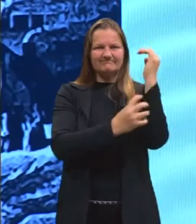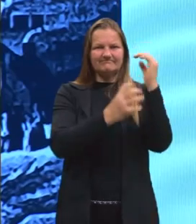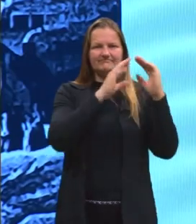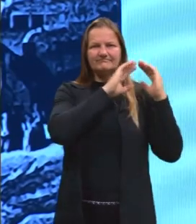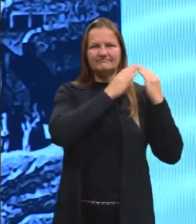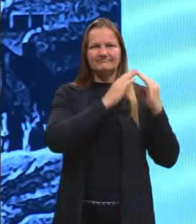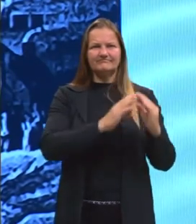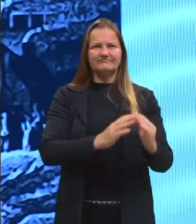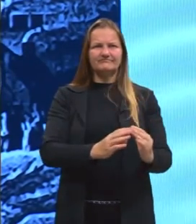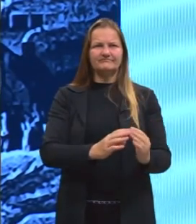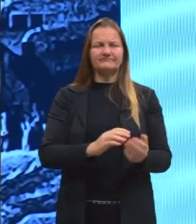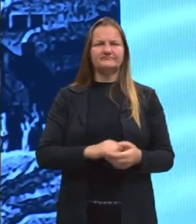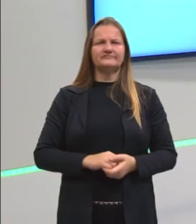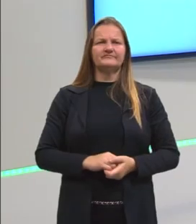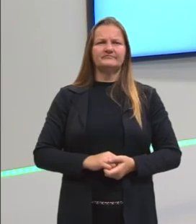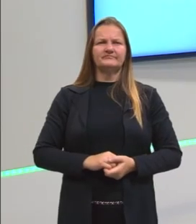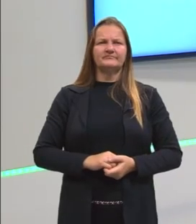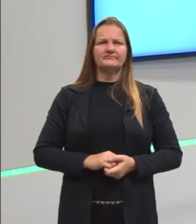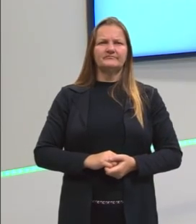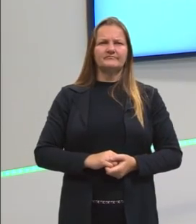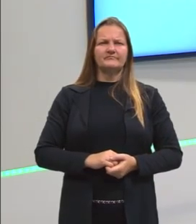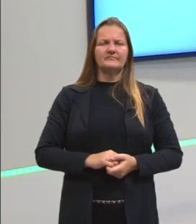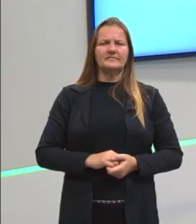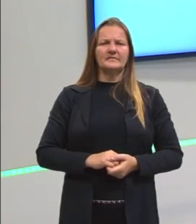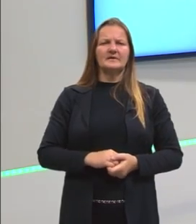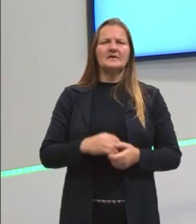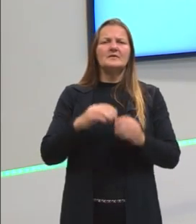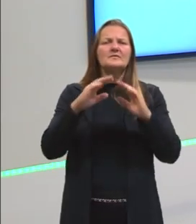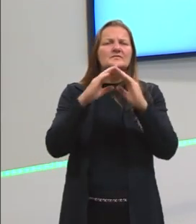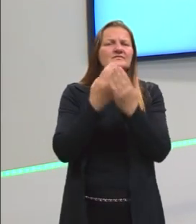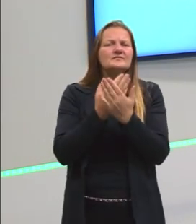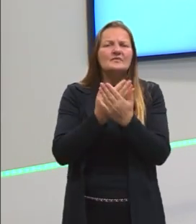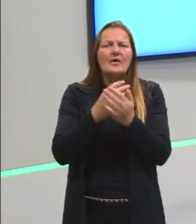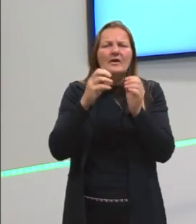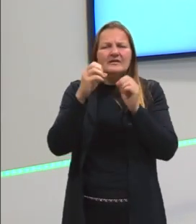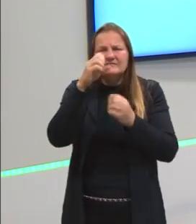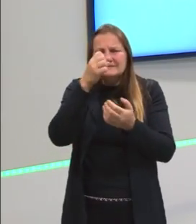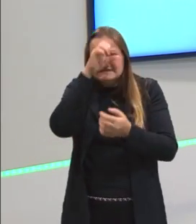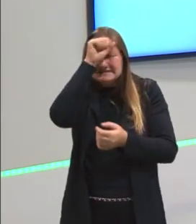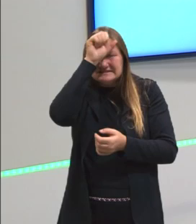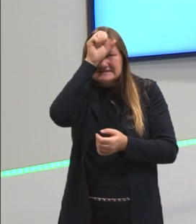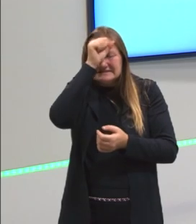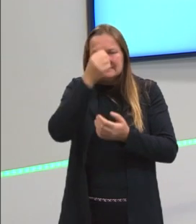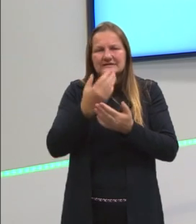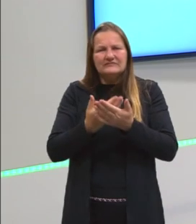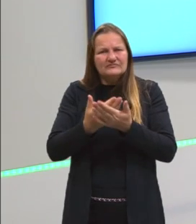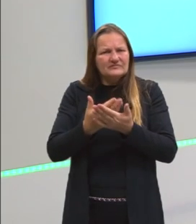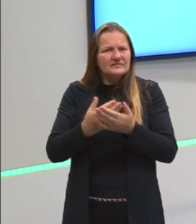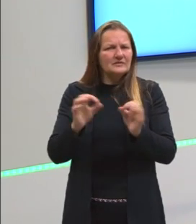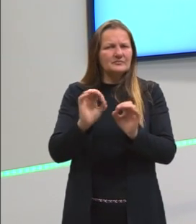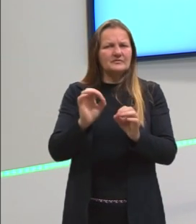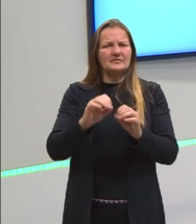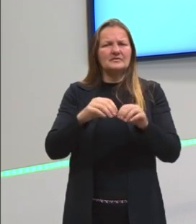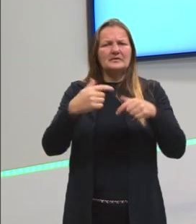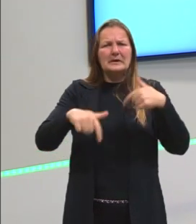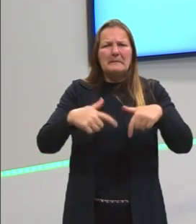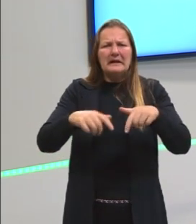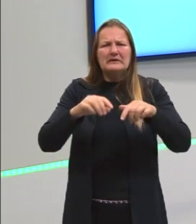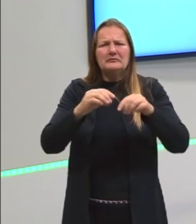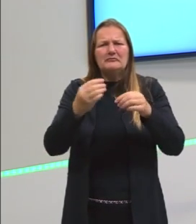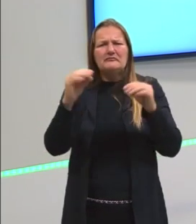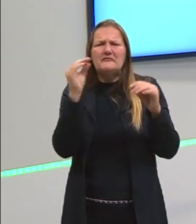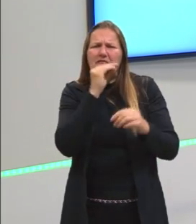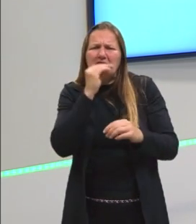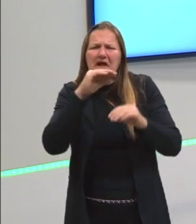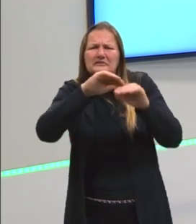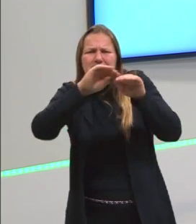orgânico, né, pessoas aí com pouca escolaridade, ou se submetendo a subempregos, entre outras coisas,